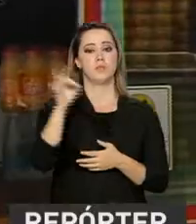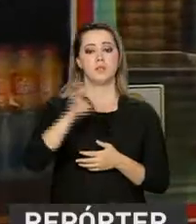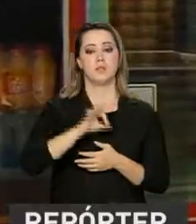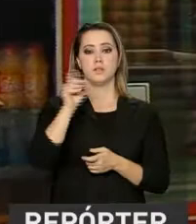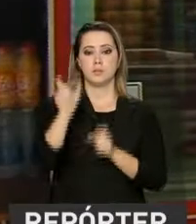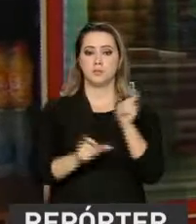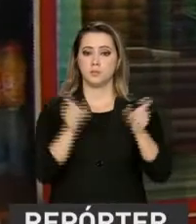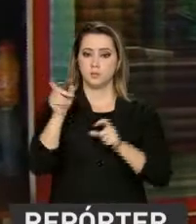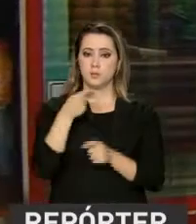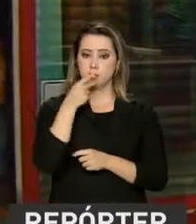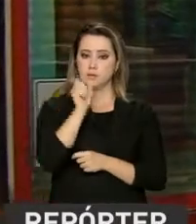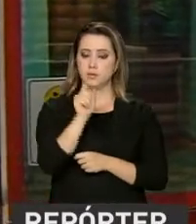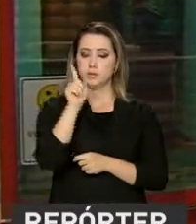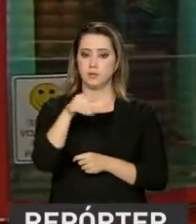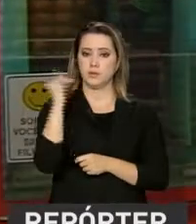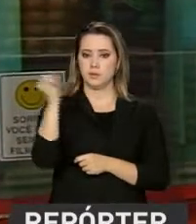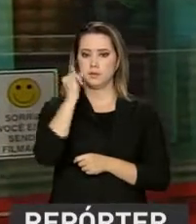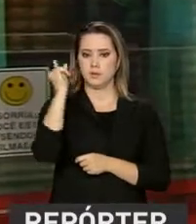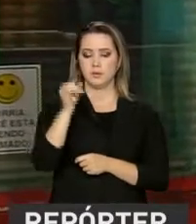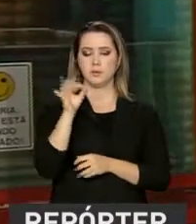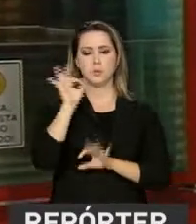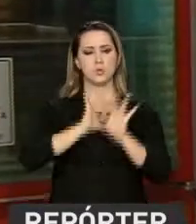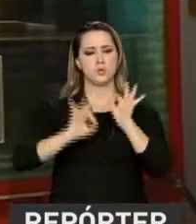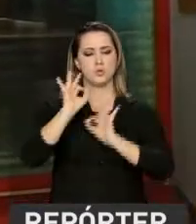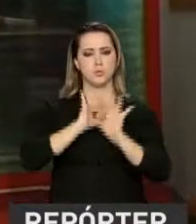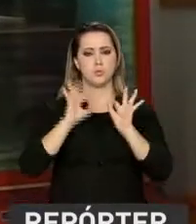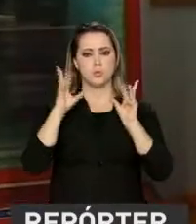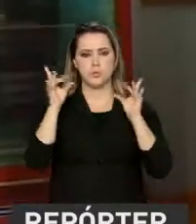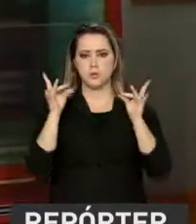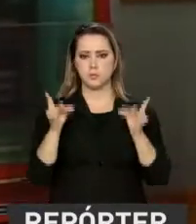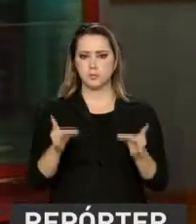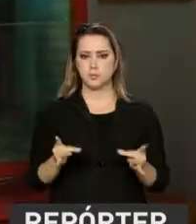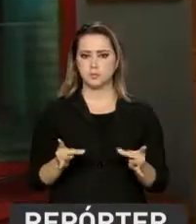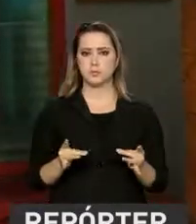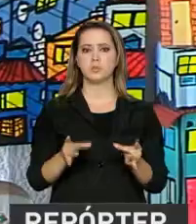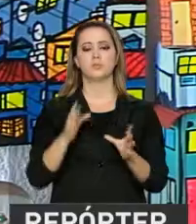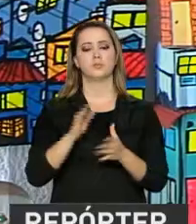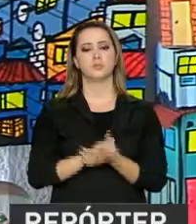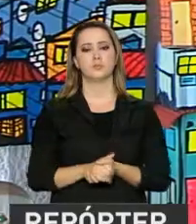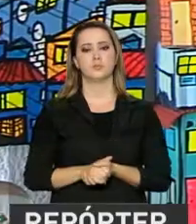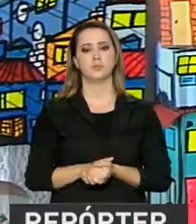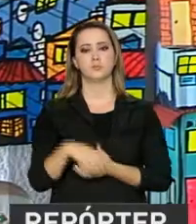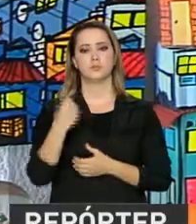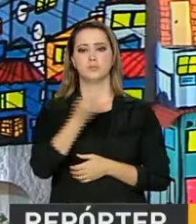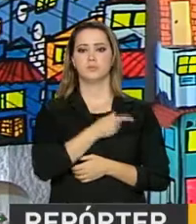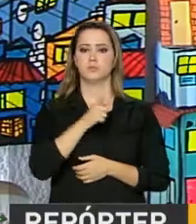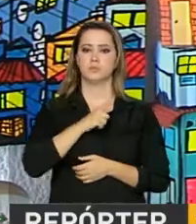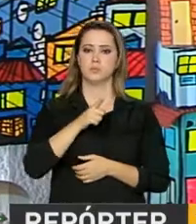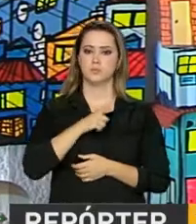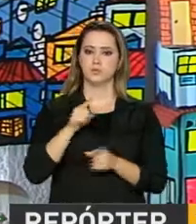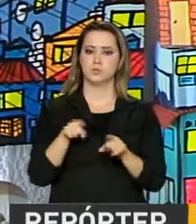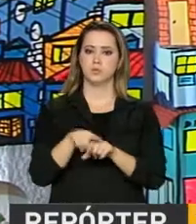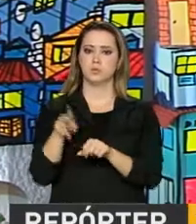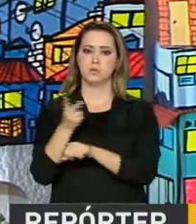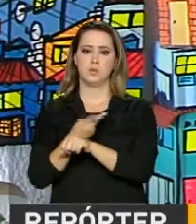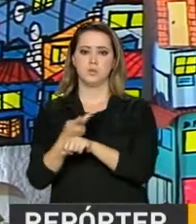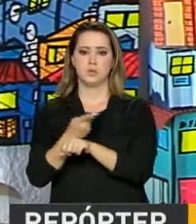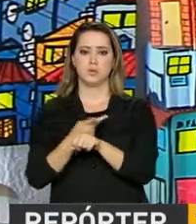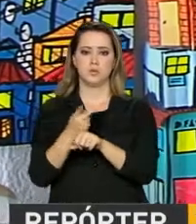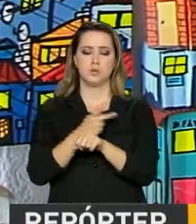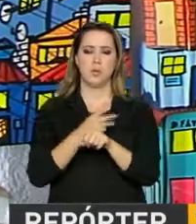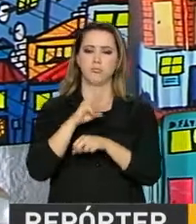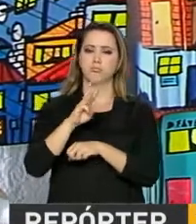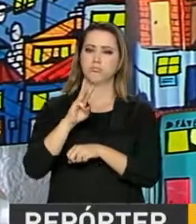Segundo ela, é importante estar bem preparado para atender este público. Nós temos os nossos canais de busca, os